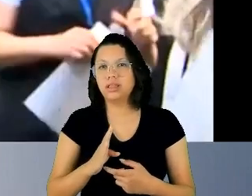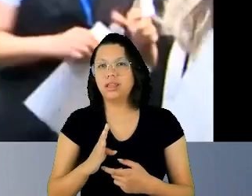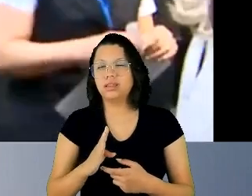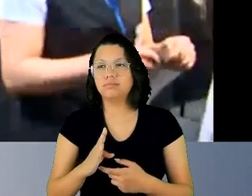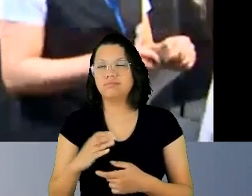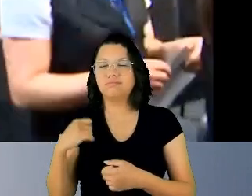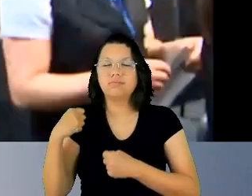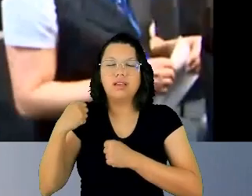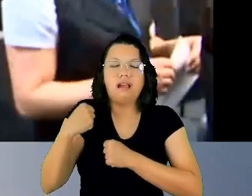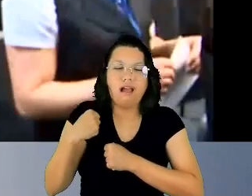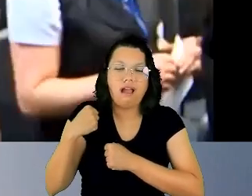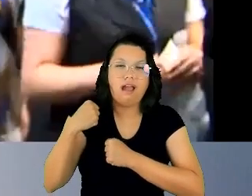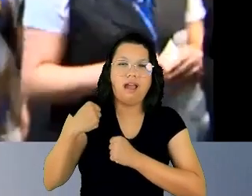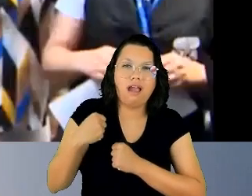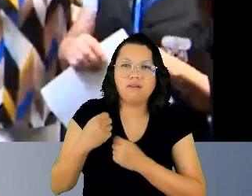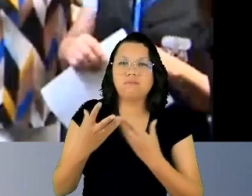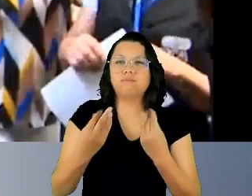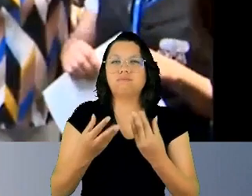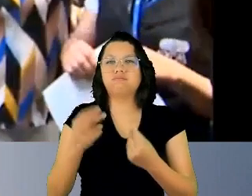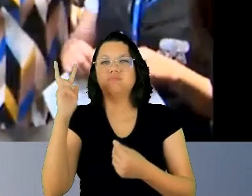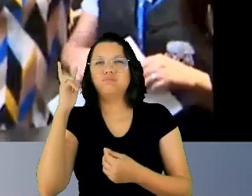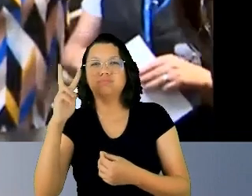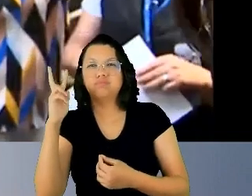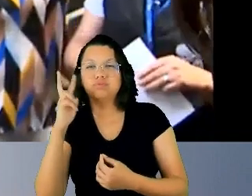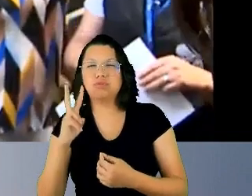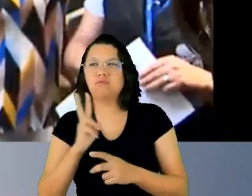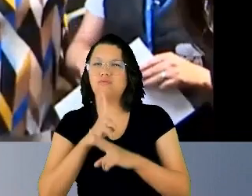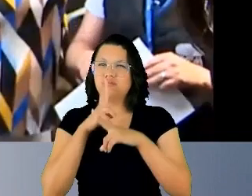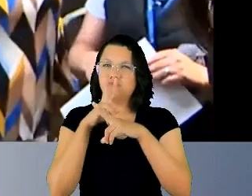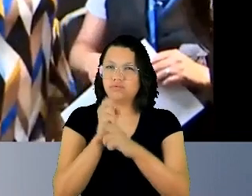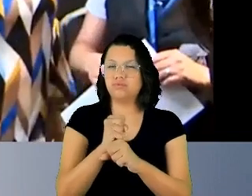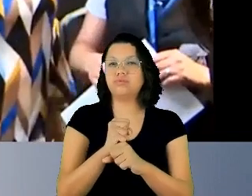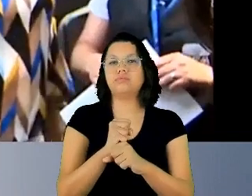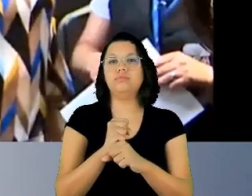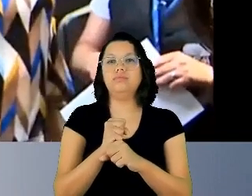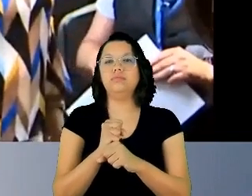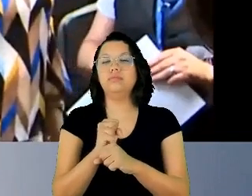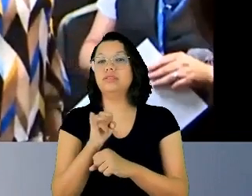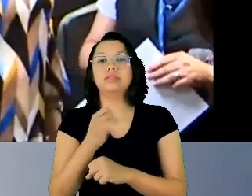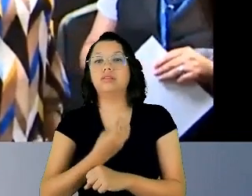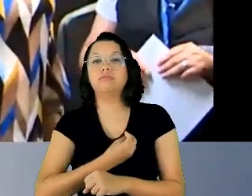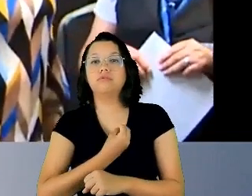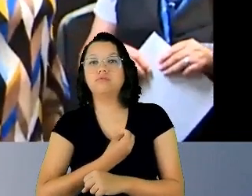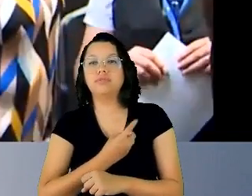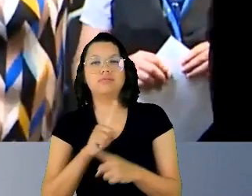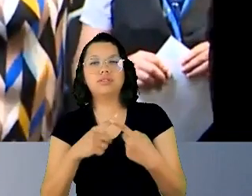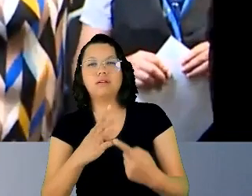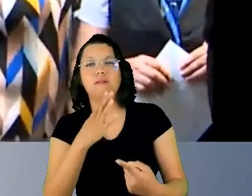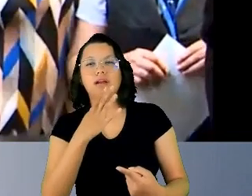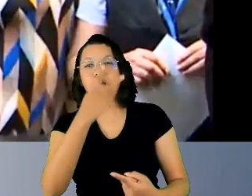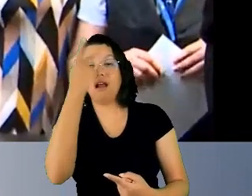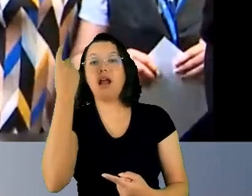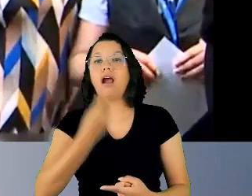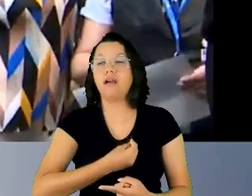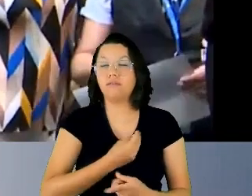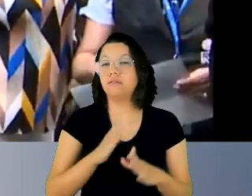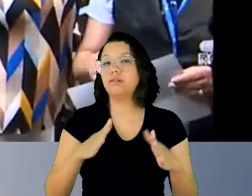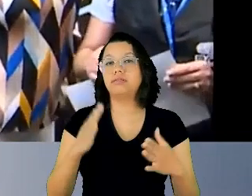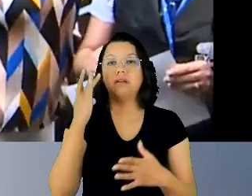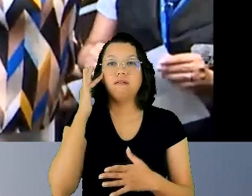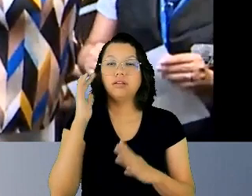consigo muitas histórias, muitas histórias fortes, se não viveram conhecem quem viveu, então eu achei um evento